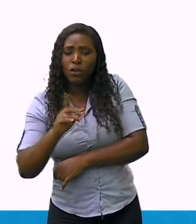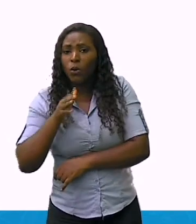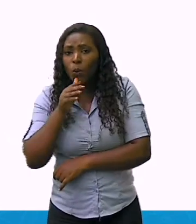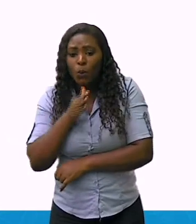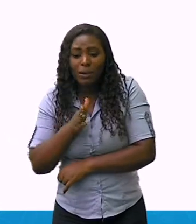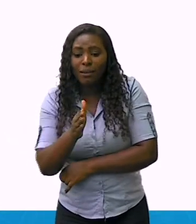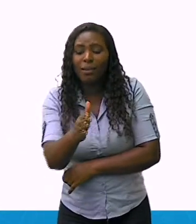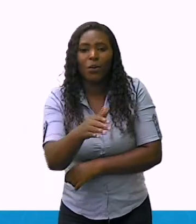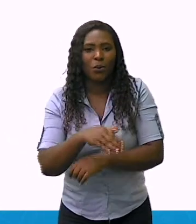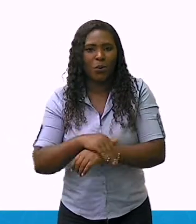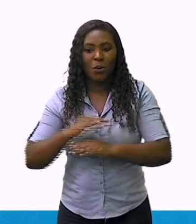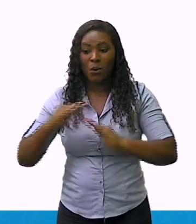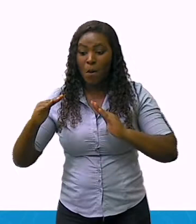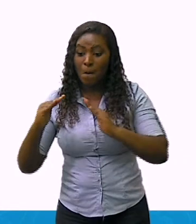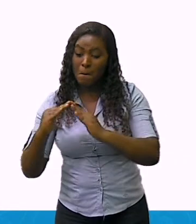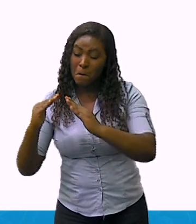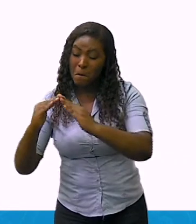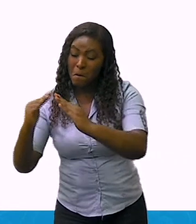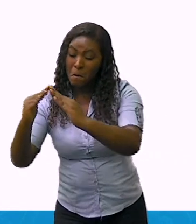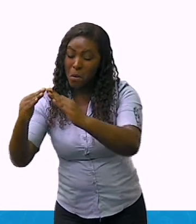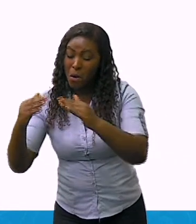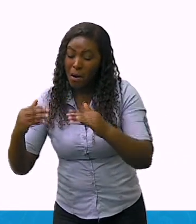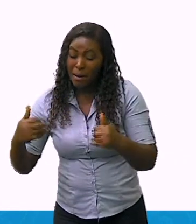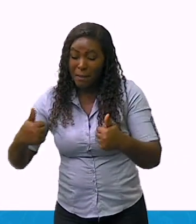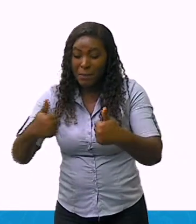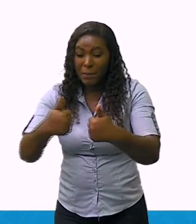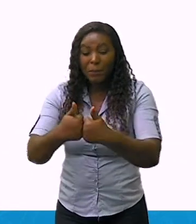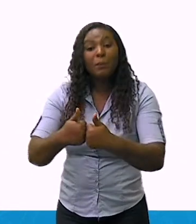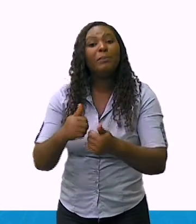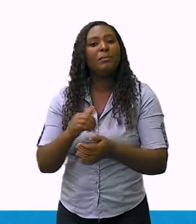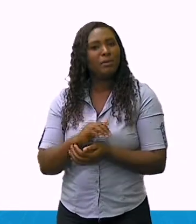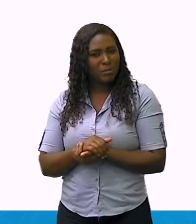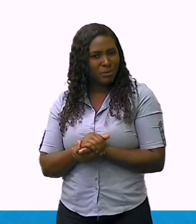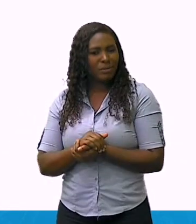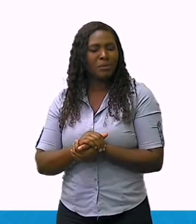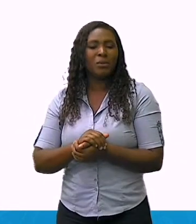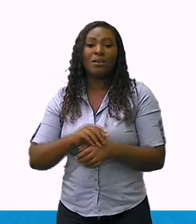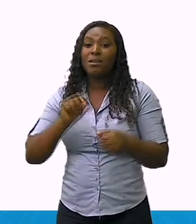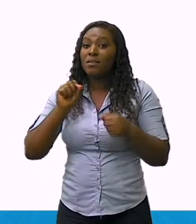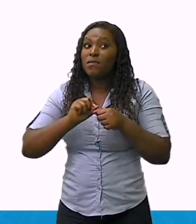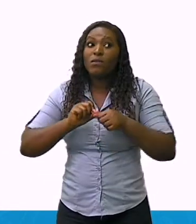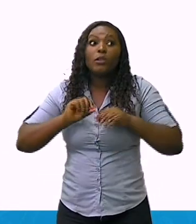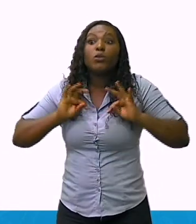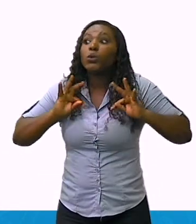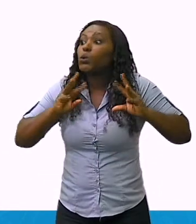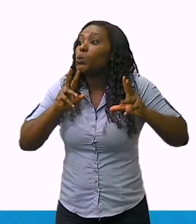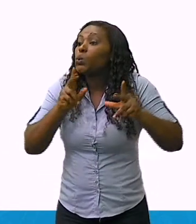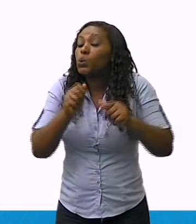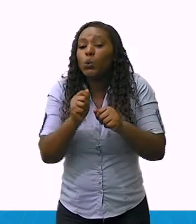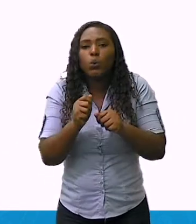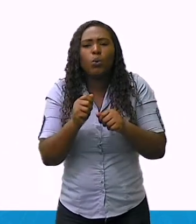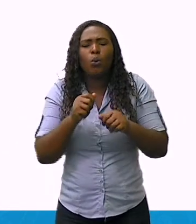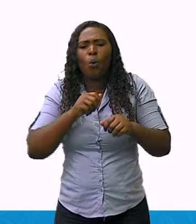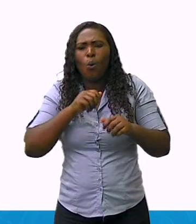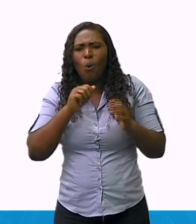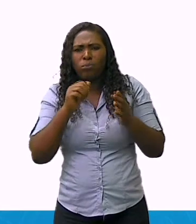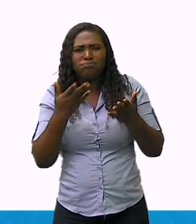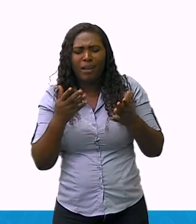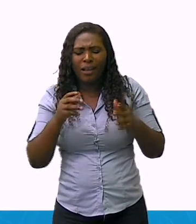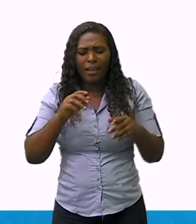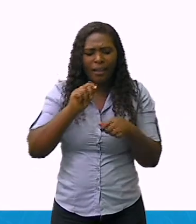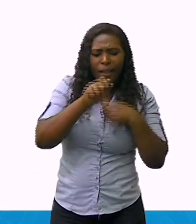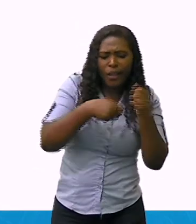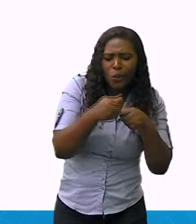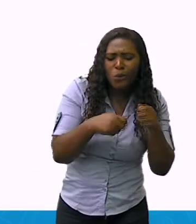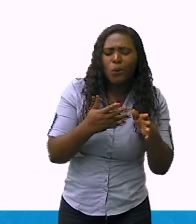próxima às margens dos rios. E todas as atividades econômicas e sociais são